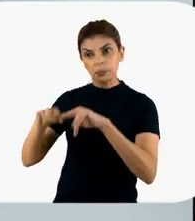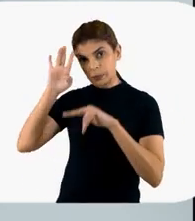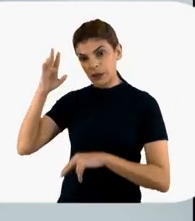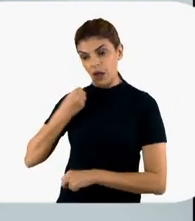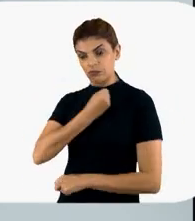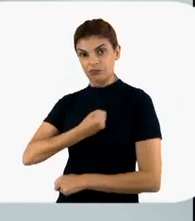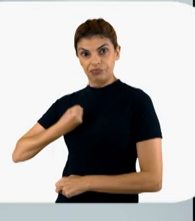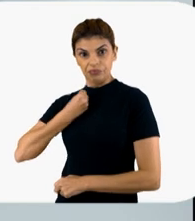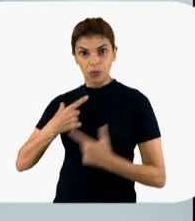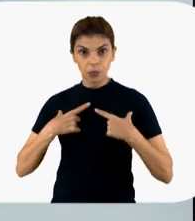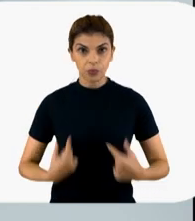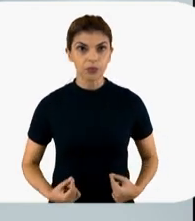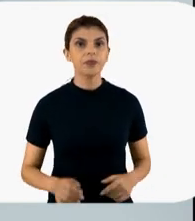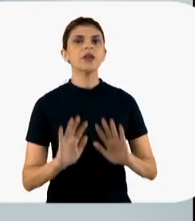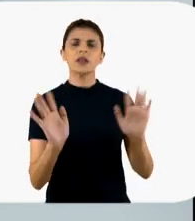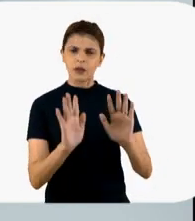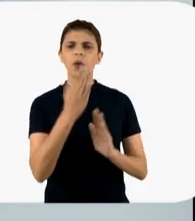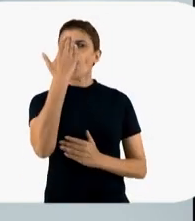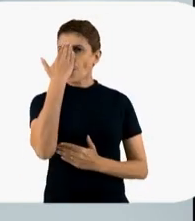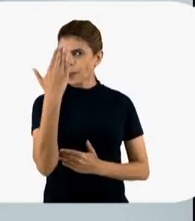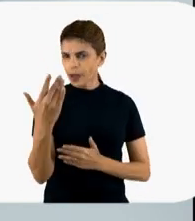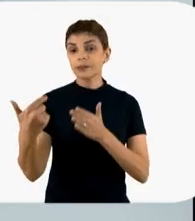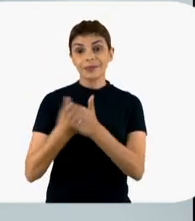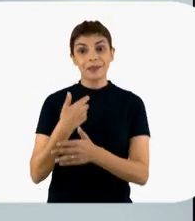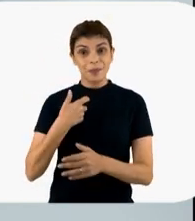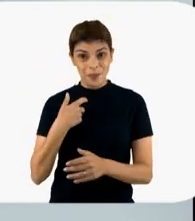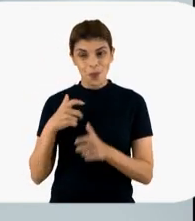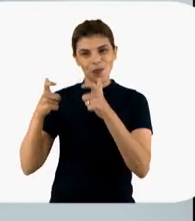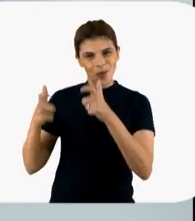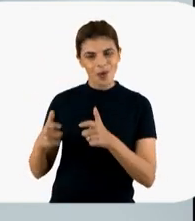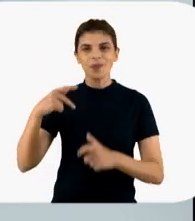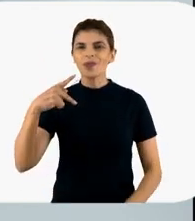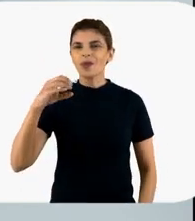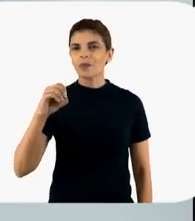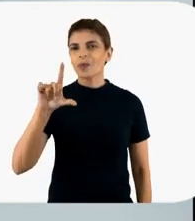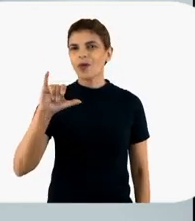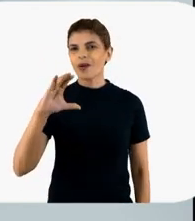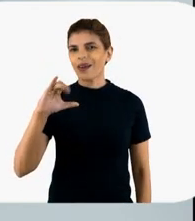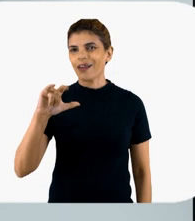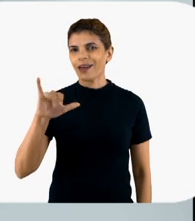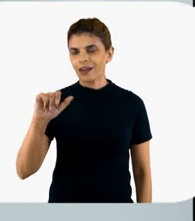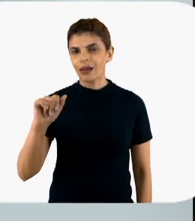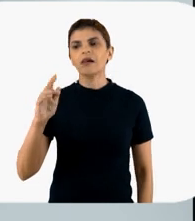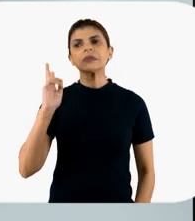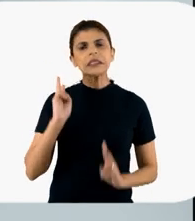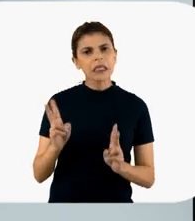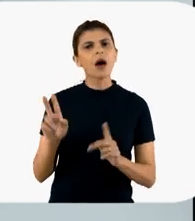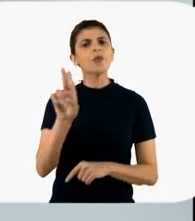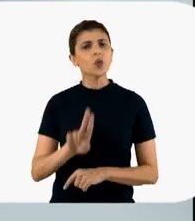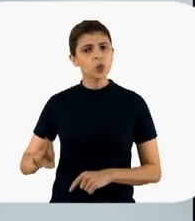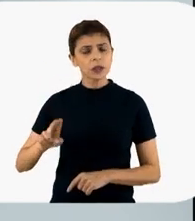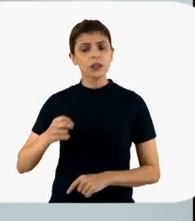Obrigada pela pergunta. O que acontece é que lá na Policlínica a gente tinha atendimento, por exemplo, da vascular,